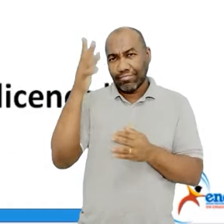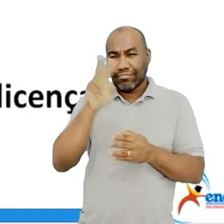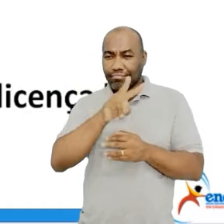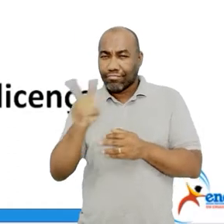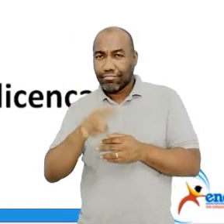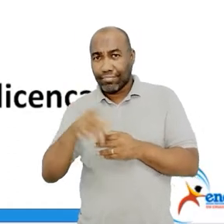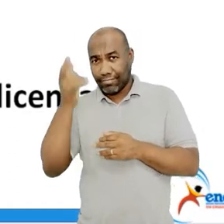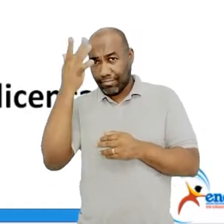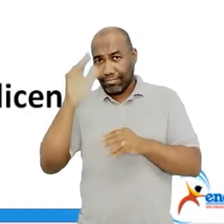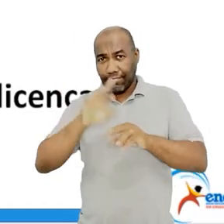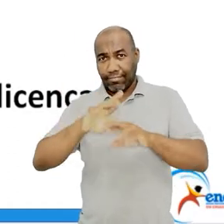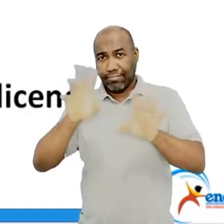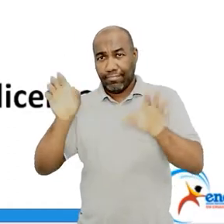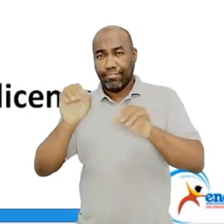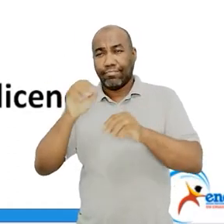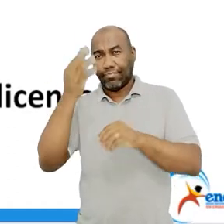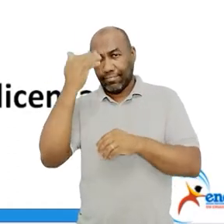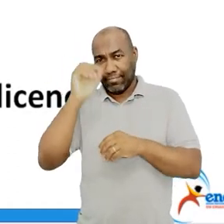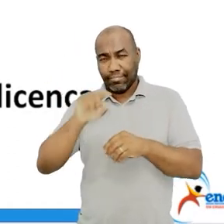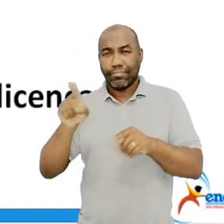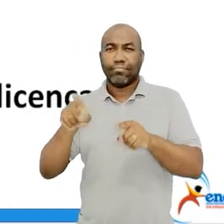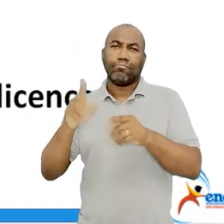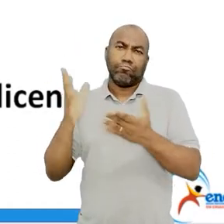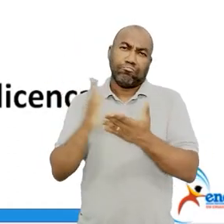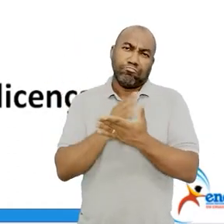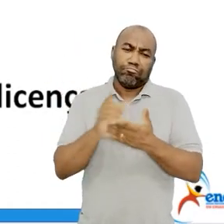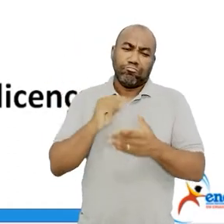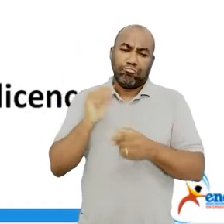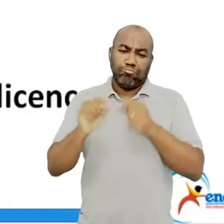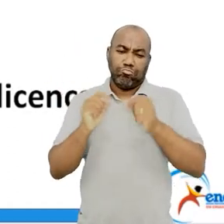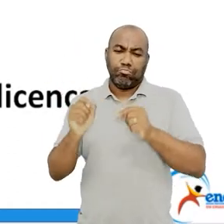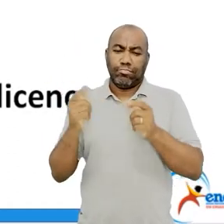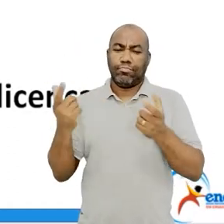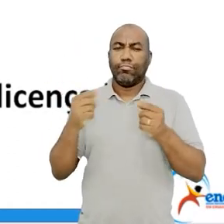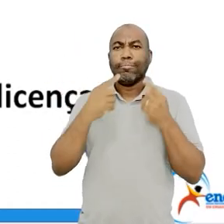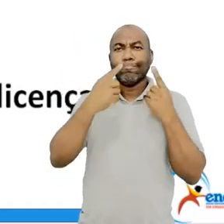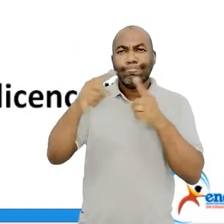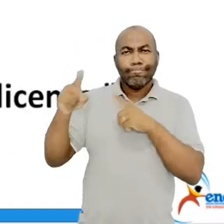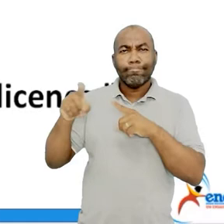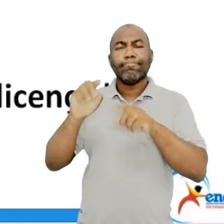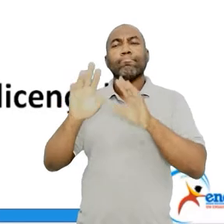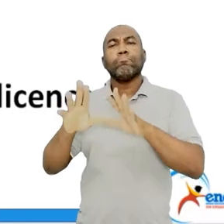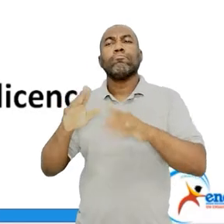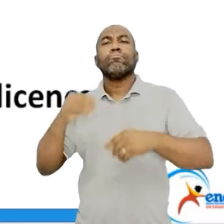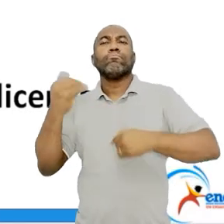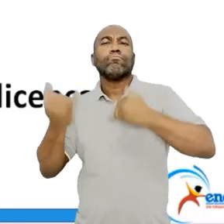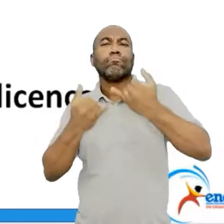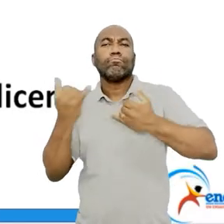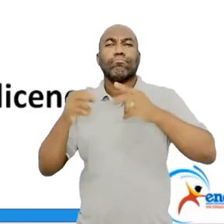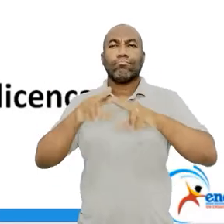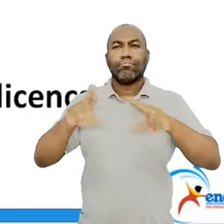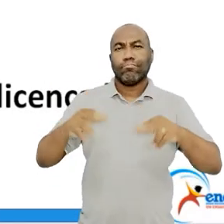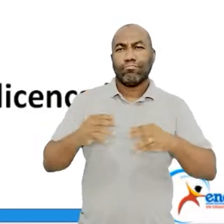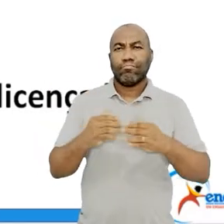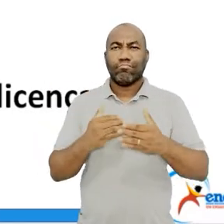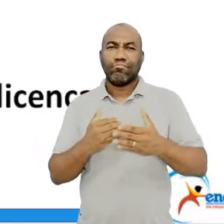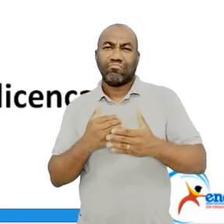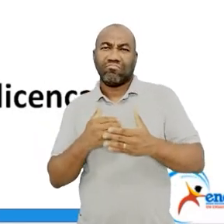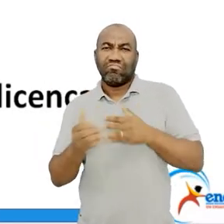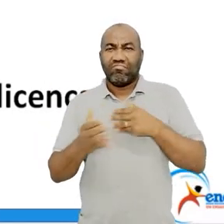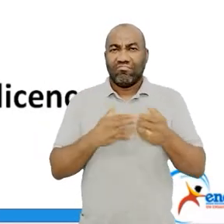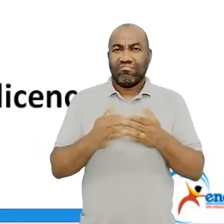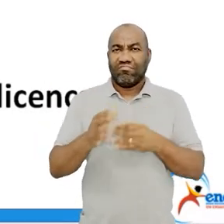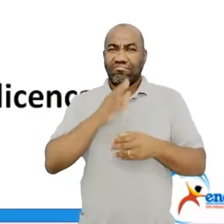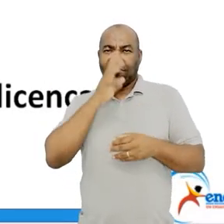uma crítica social, certo? Forte, inclusive. Mas ele trata isso com um certo cinismo, o que é